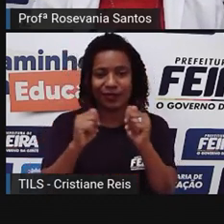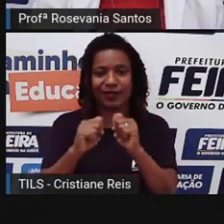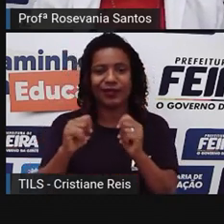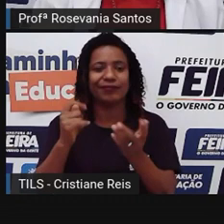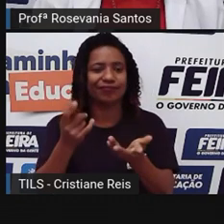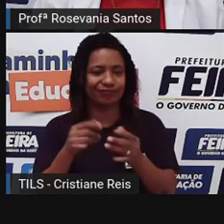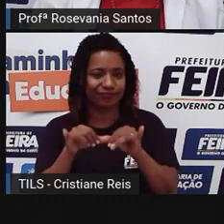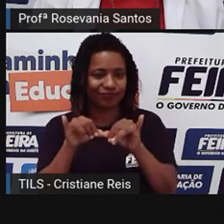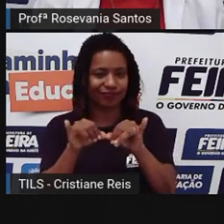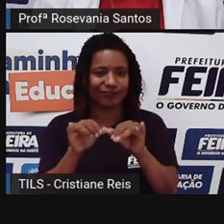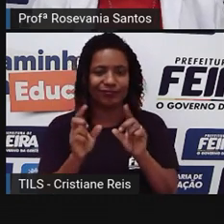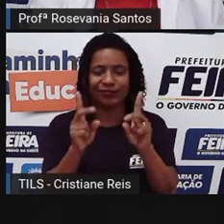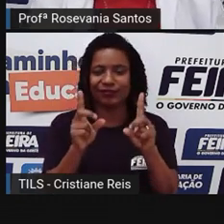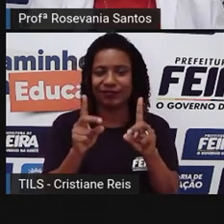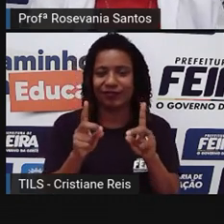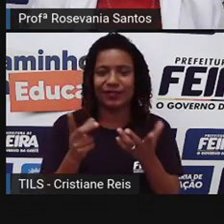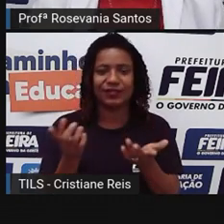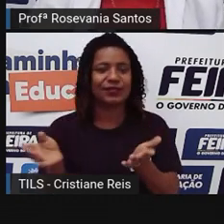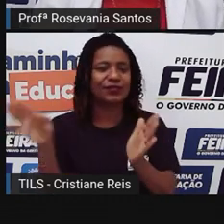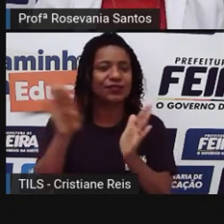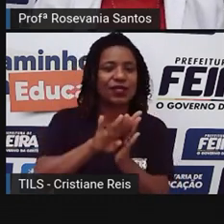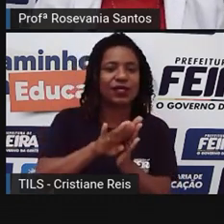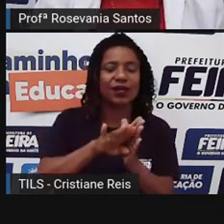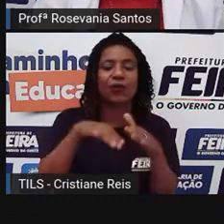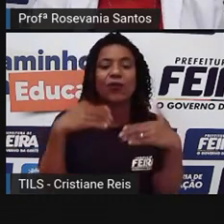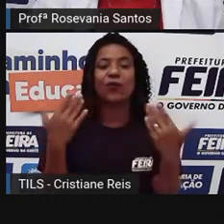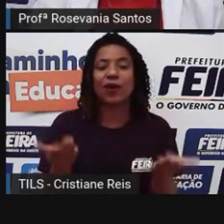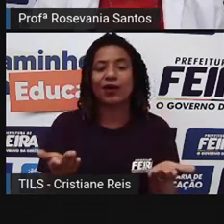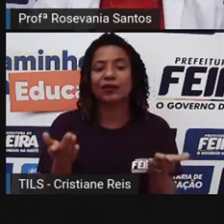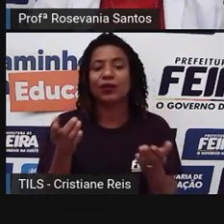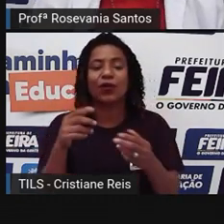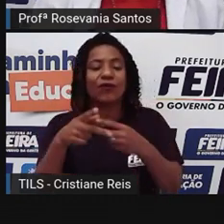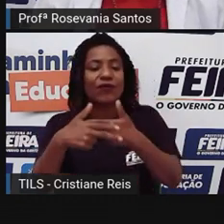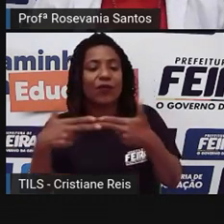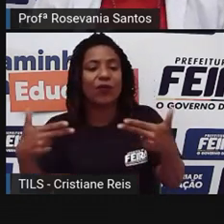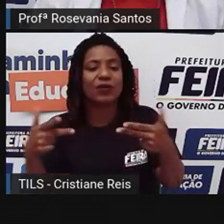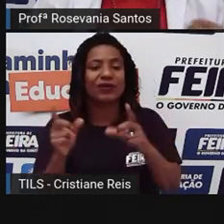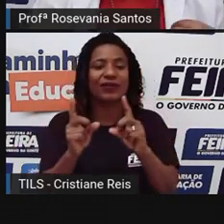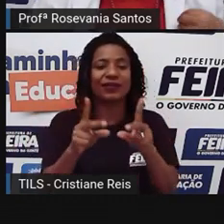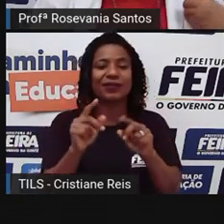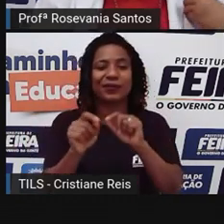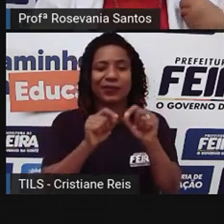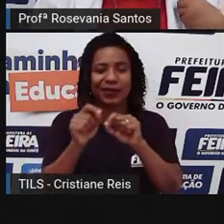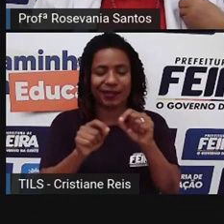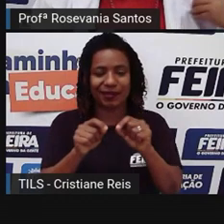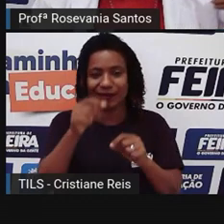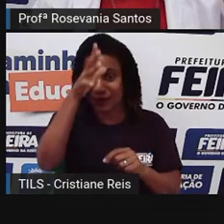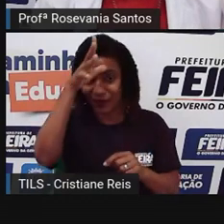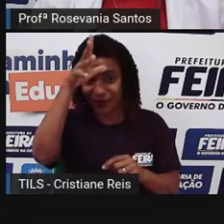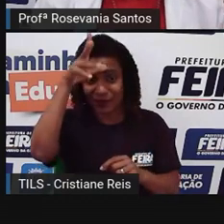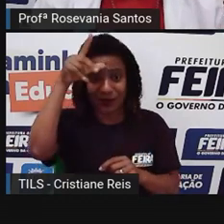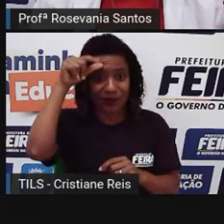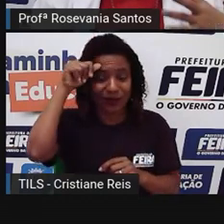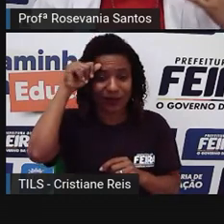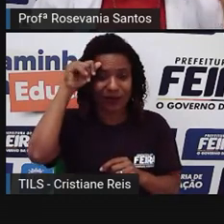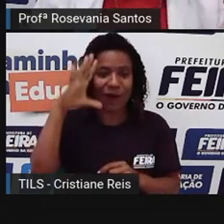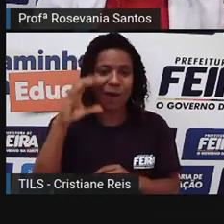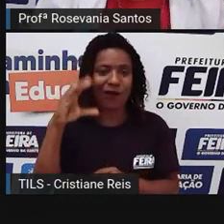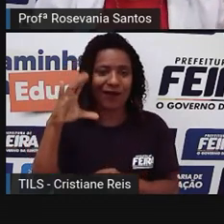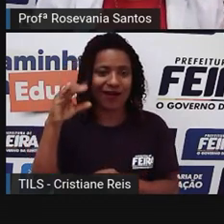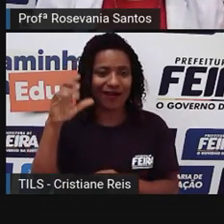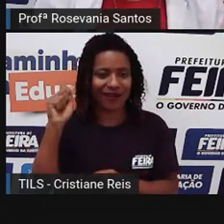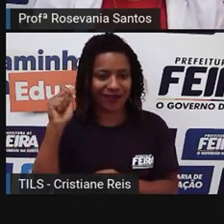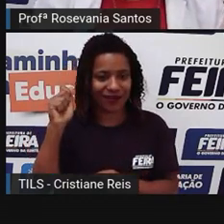eles vão? Quando é que vai chegar? Quando não vai chegar? Que tipo de produto vai ter? Olha, exemplo mesmo da Coca-Cola, né? Que muitas pessoas